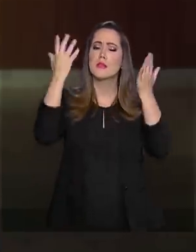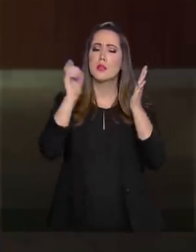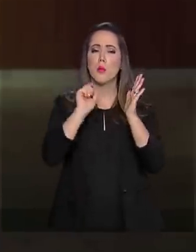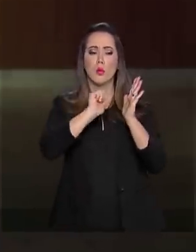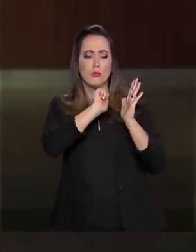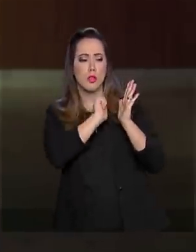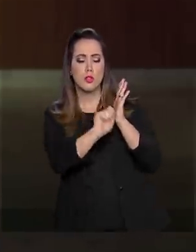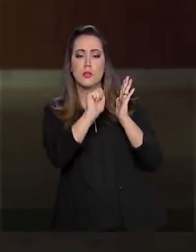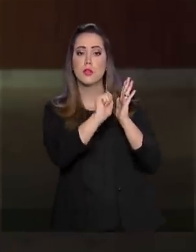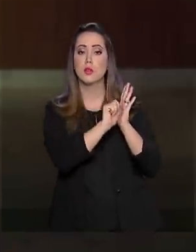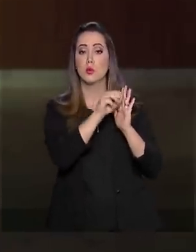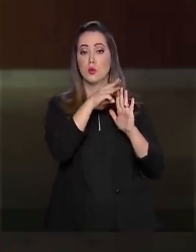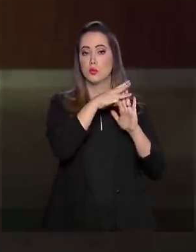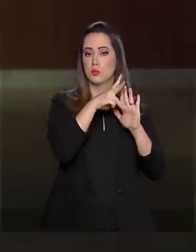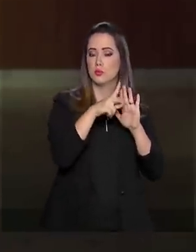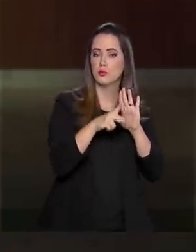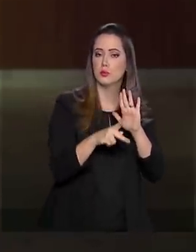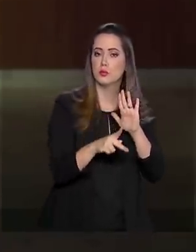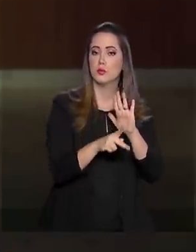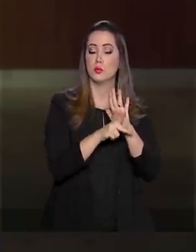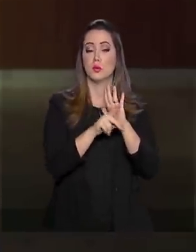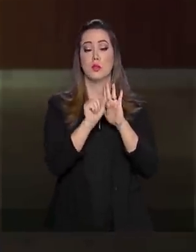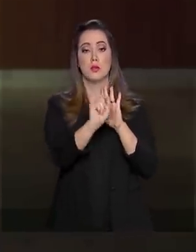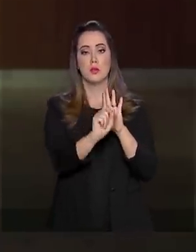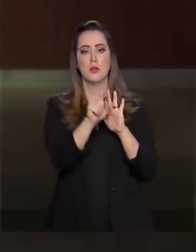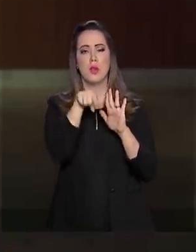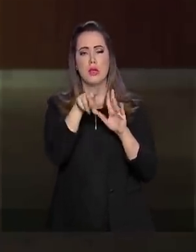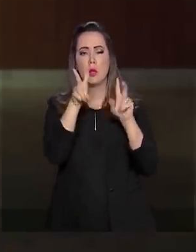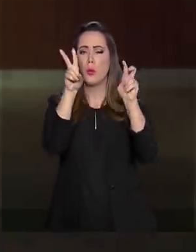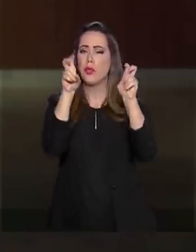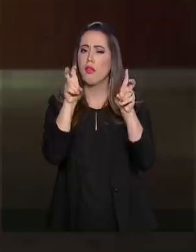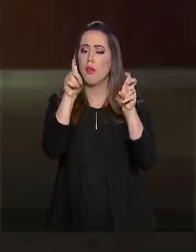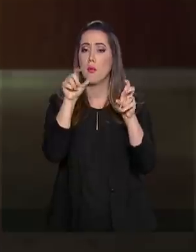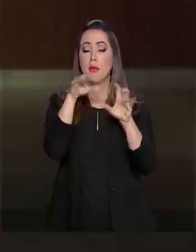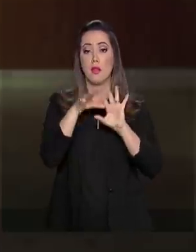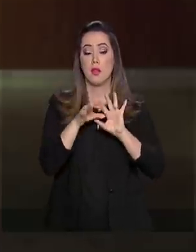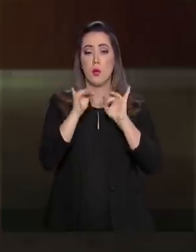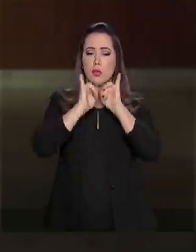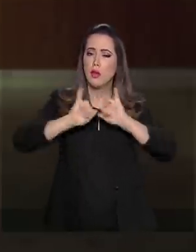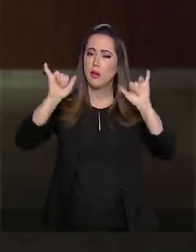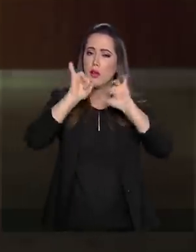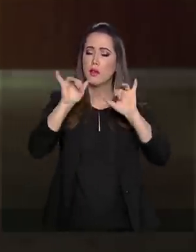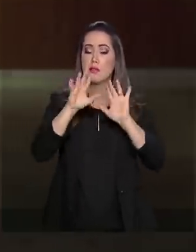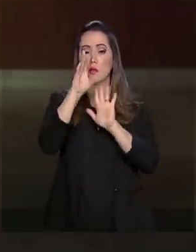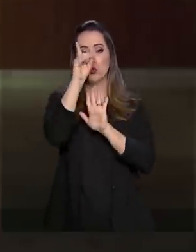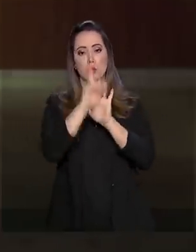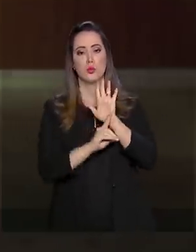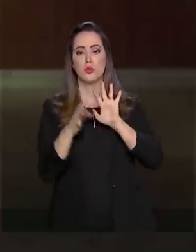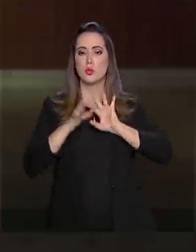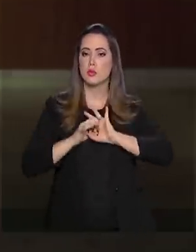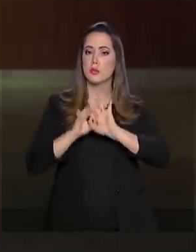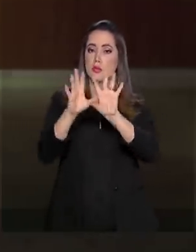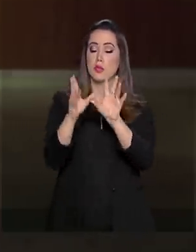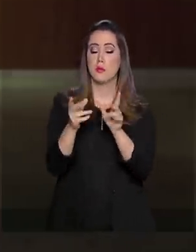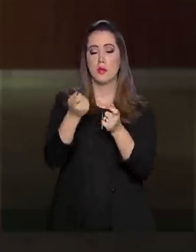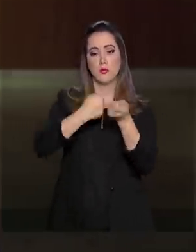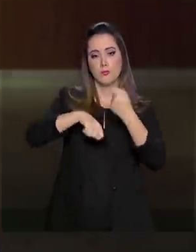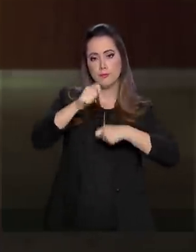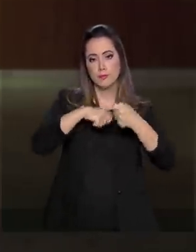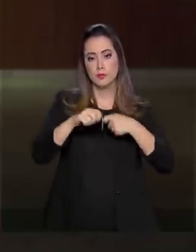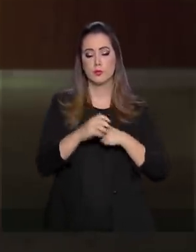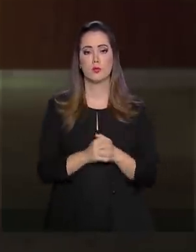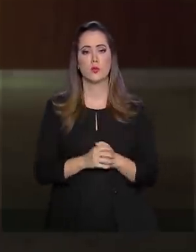cerimônia de assinatura da medida provisória que trata da Declaração dos Direitos de Liberdade Econômica,